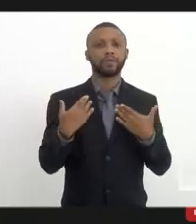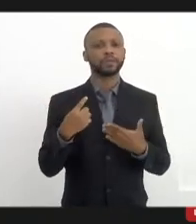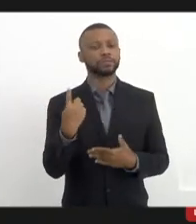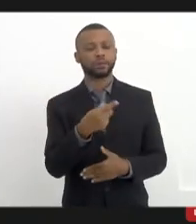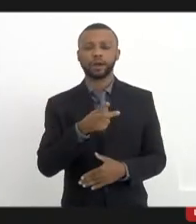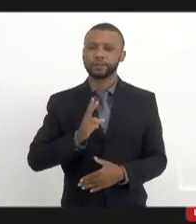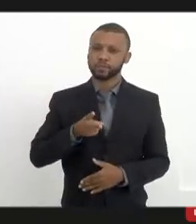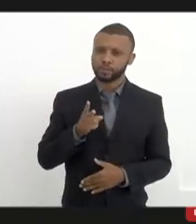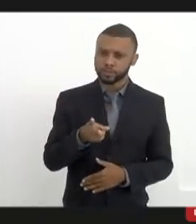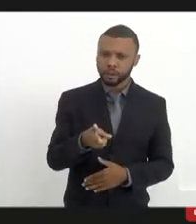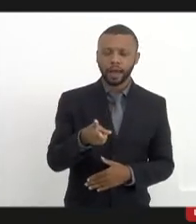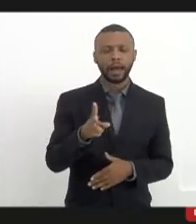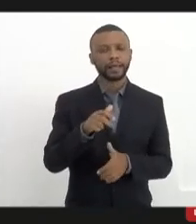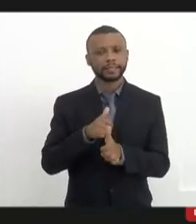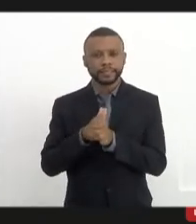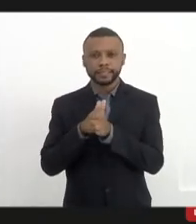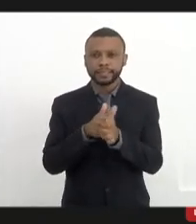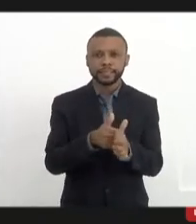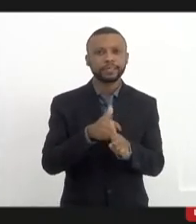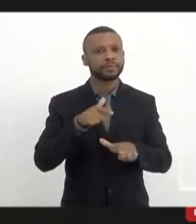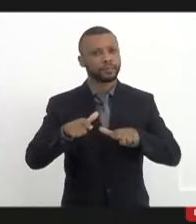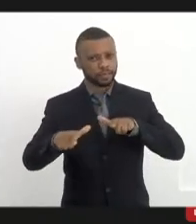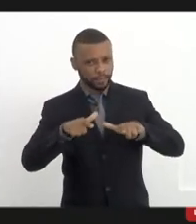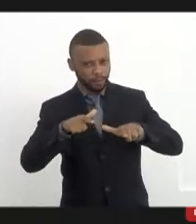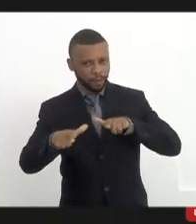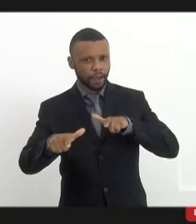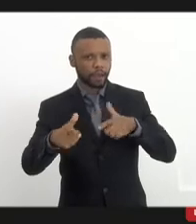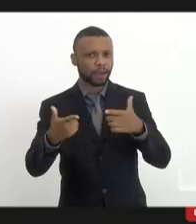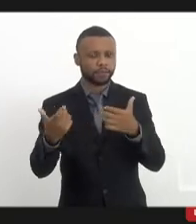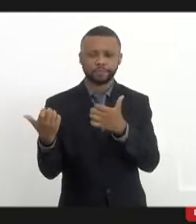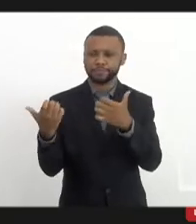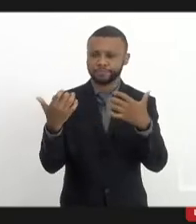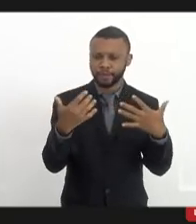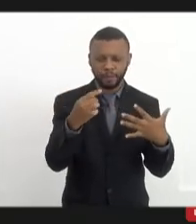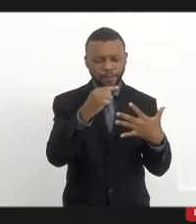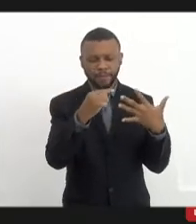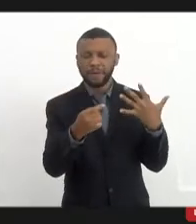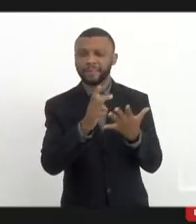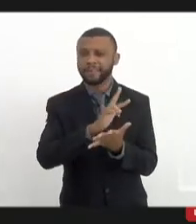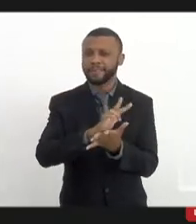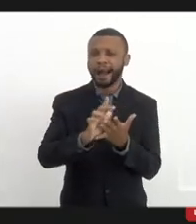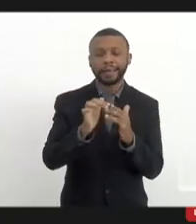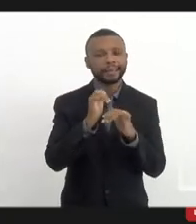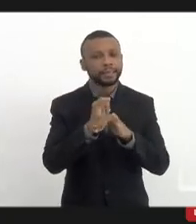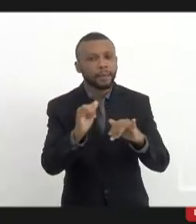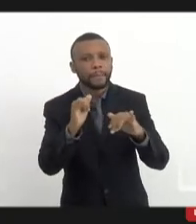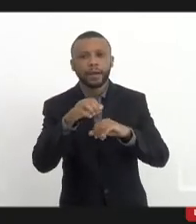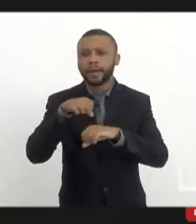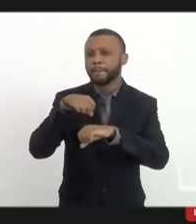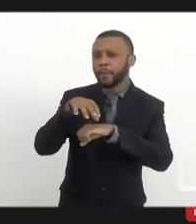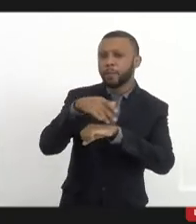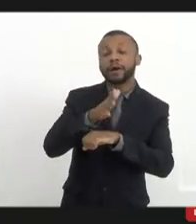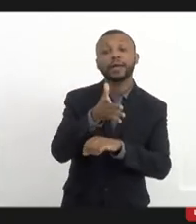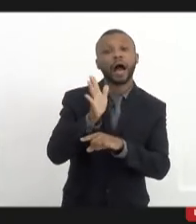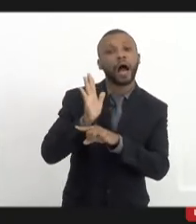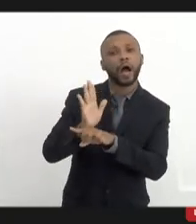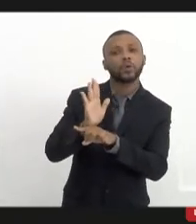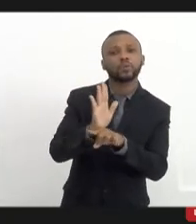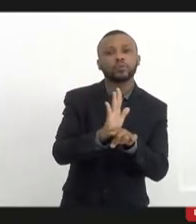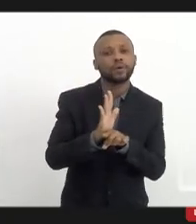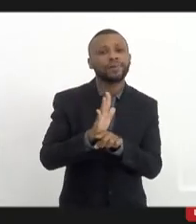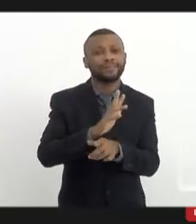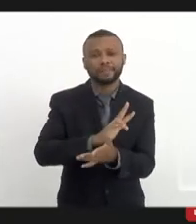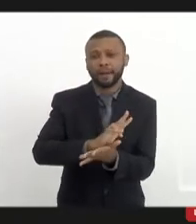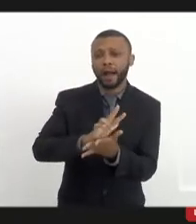e de seguir com esse trabalho. A gente já fez diversas campanhas e já ajudou milhares de